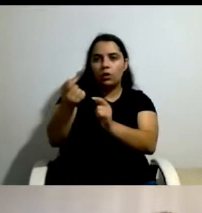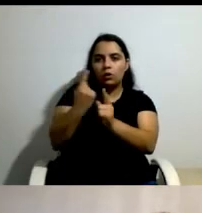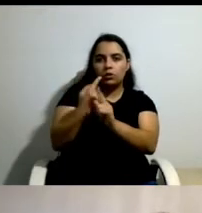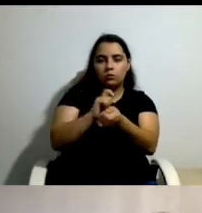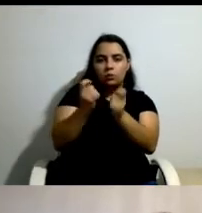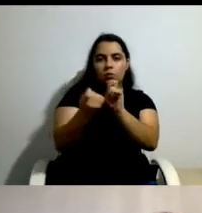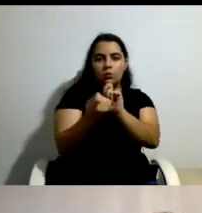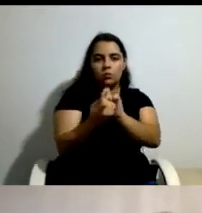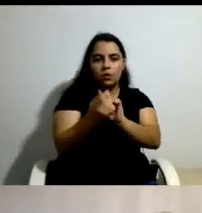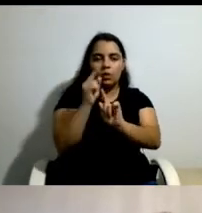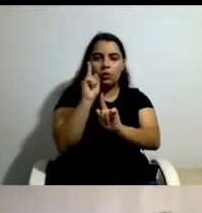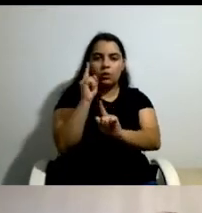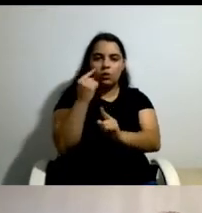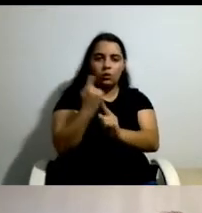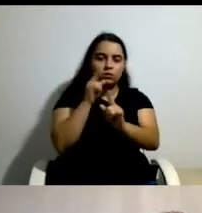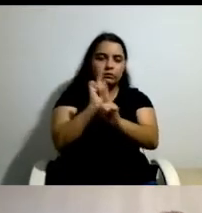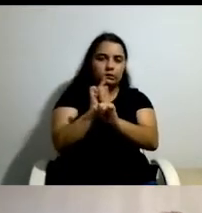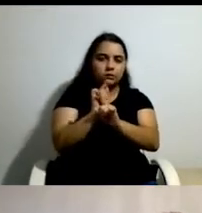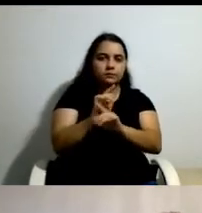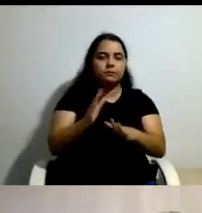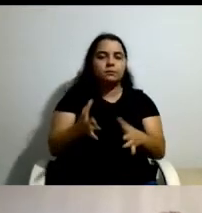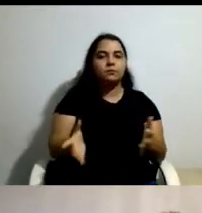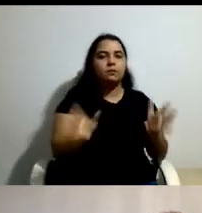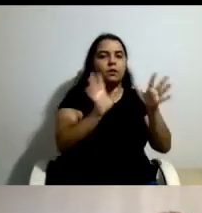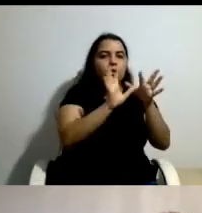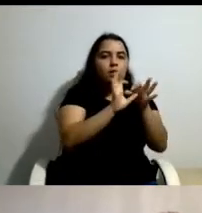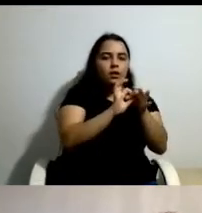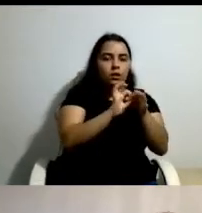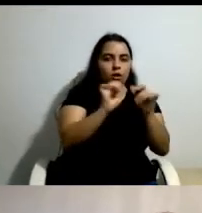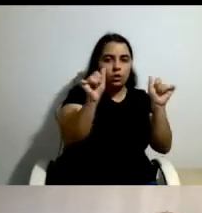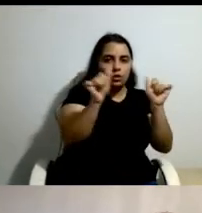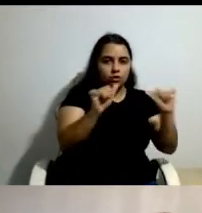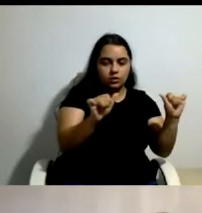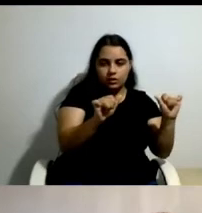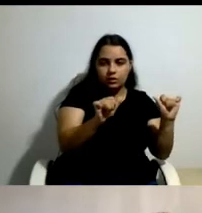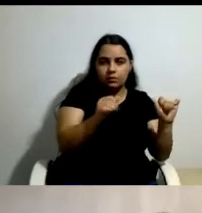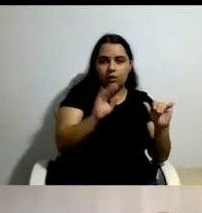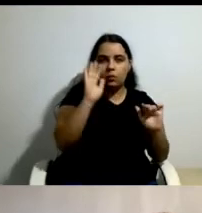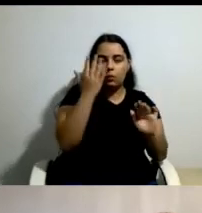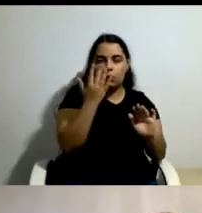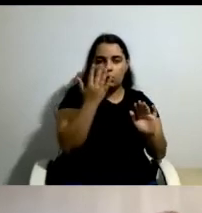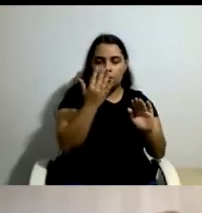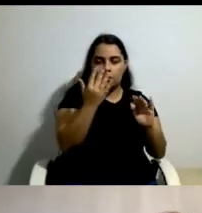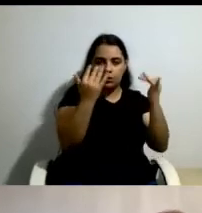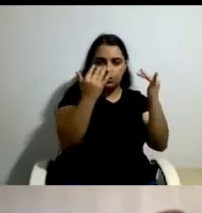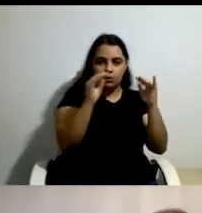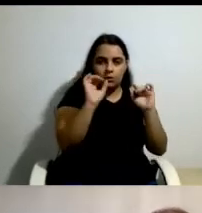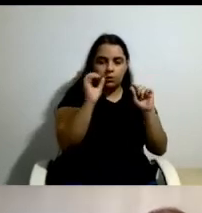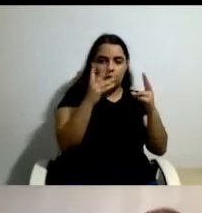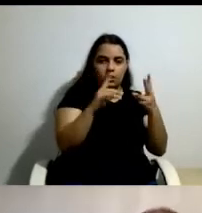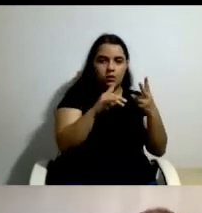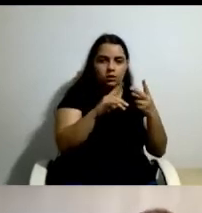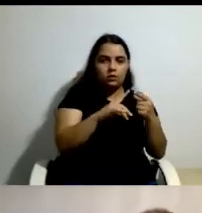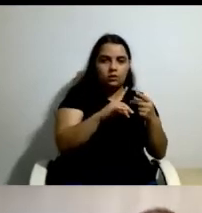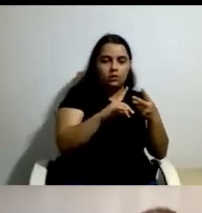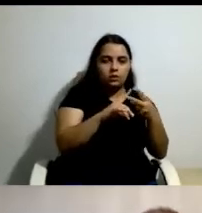Relativamente ao sistema de informação que sustentou esta avaliação, foi de plena natureza, a informação secundária,